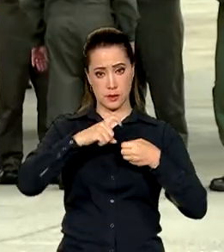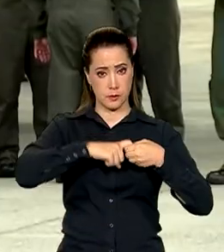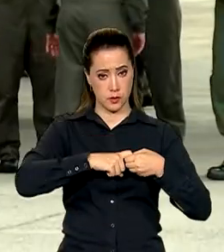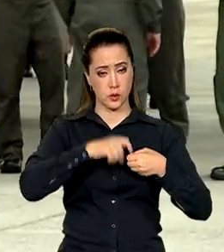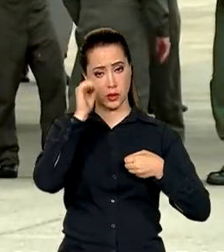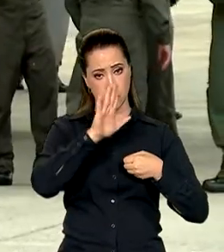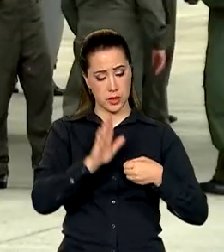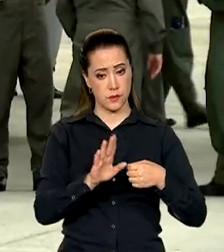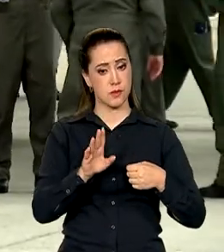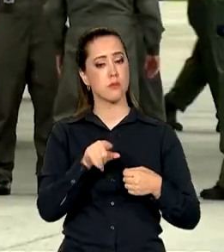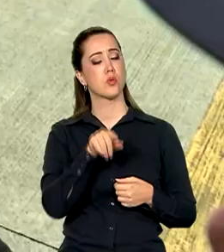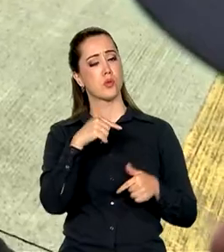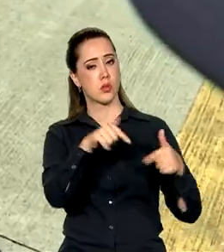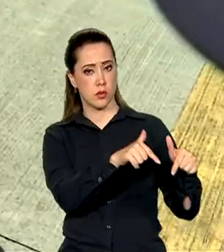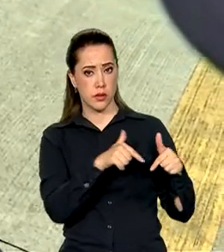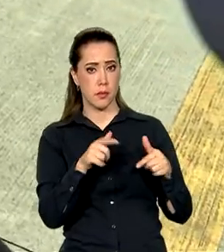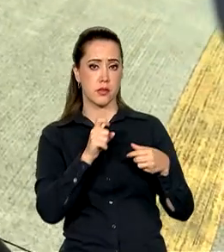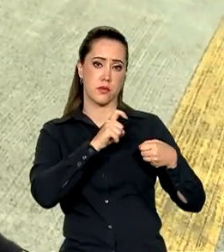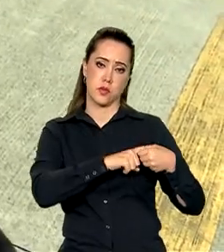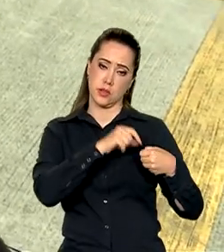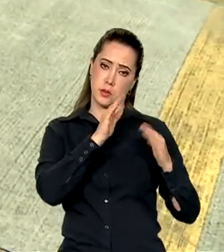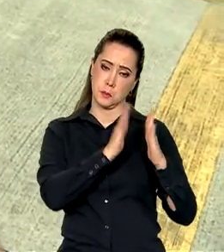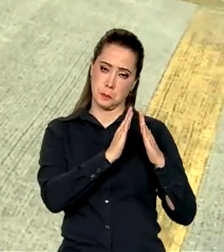país por meio da operação Voltando para Casa.